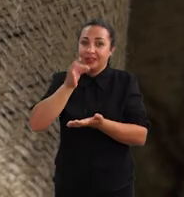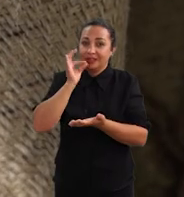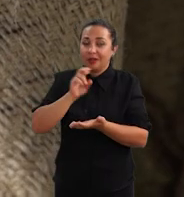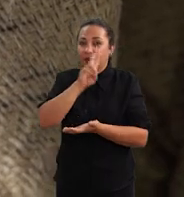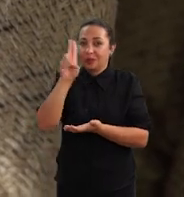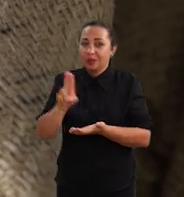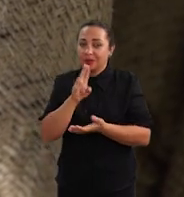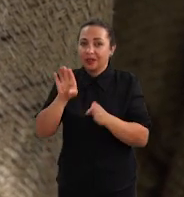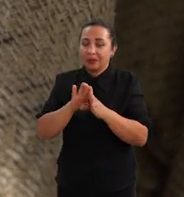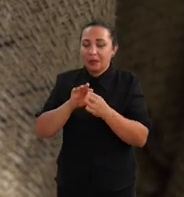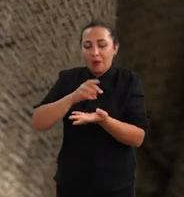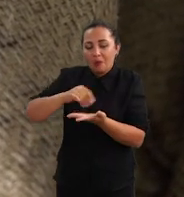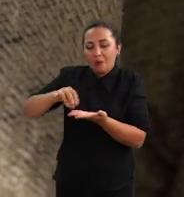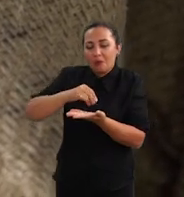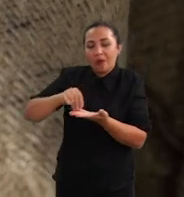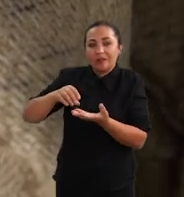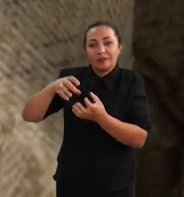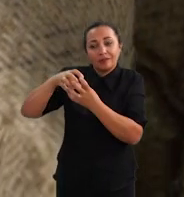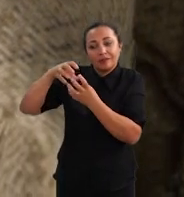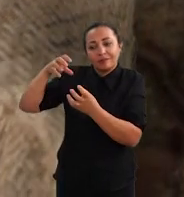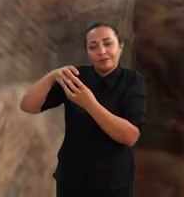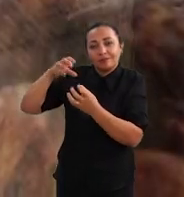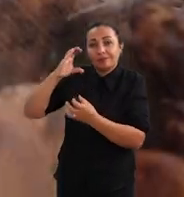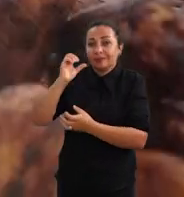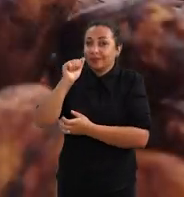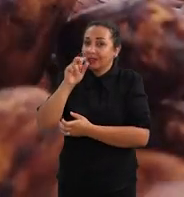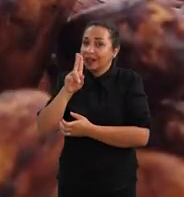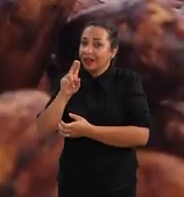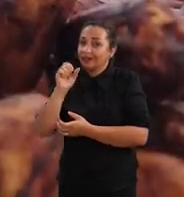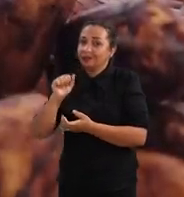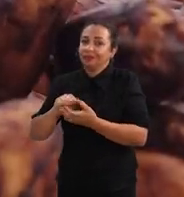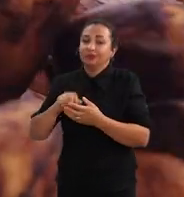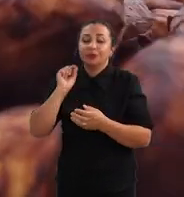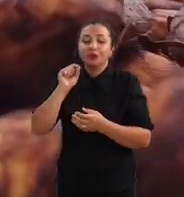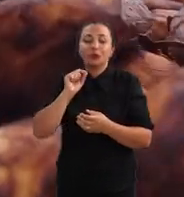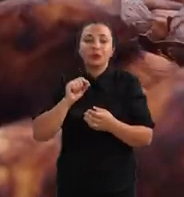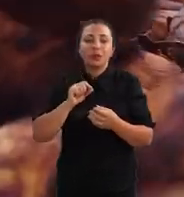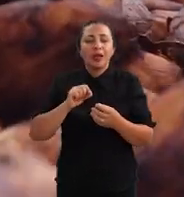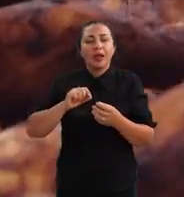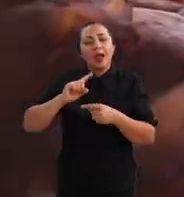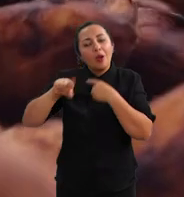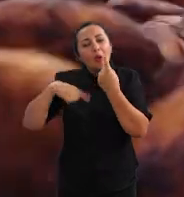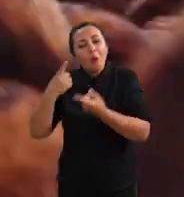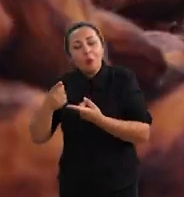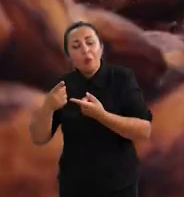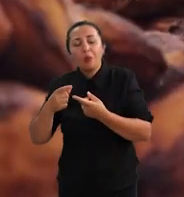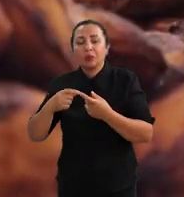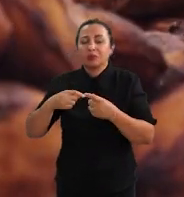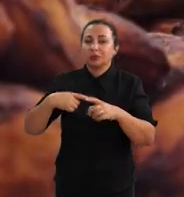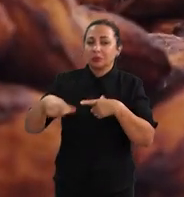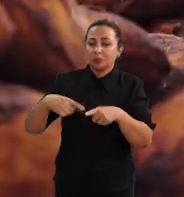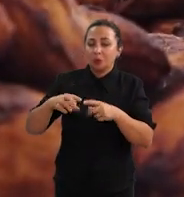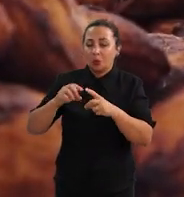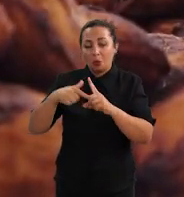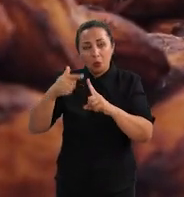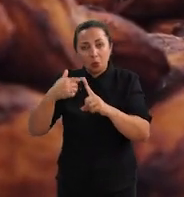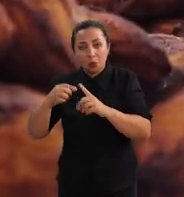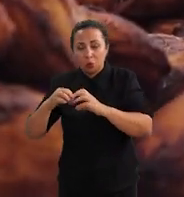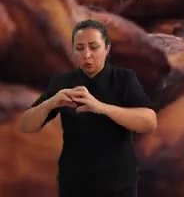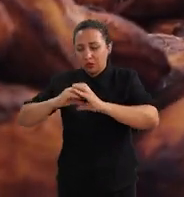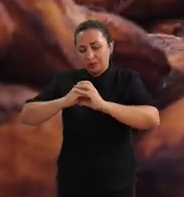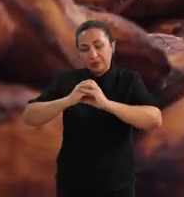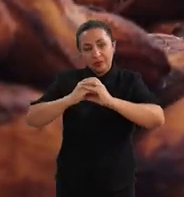utilizando também o farelo de cacau. O farelo de cacau é um subproduto do chocolate, então aquela